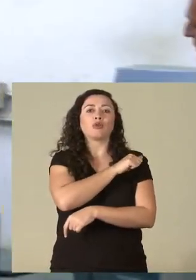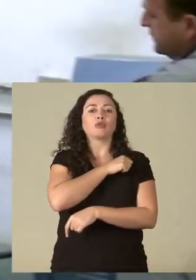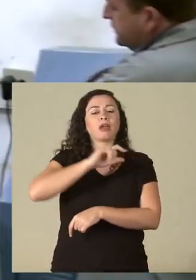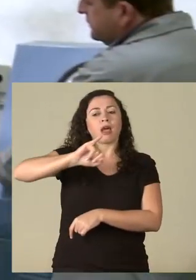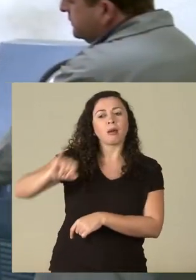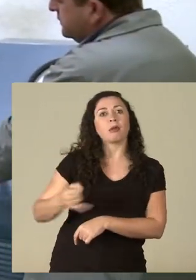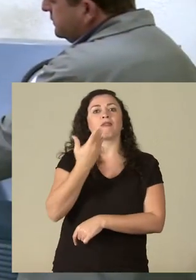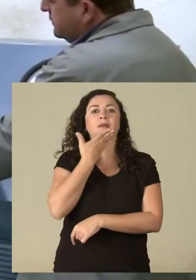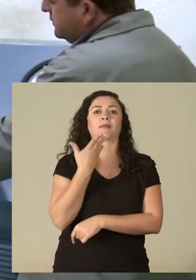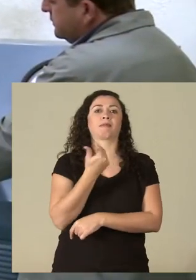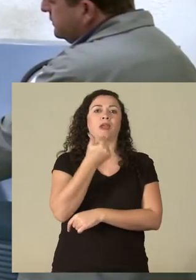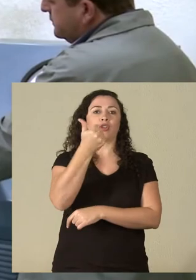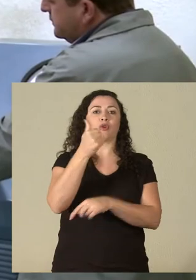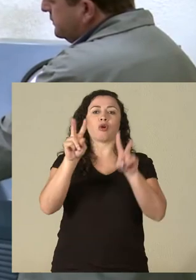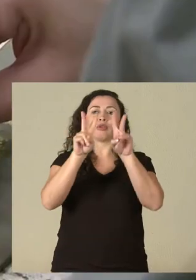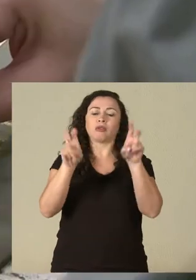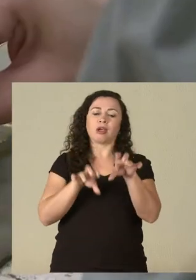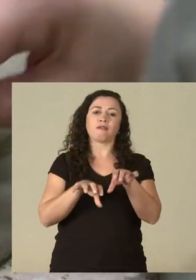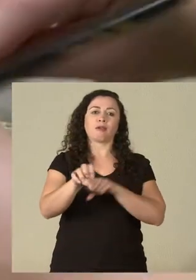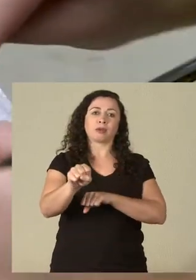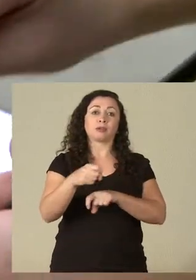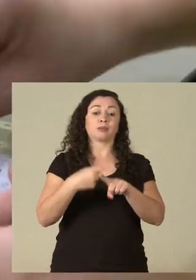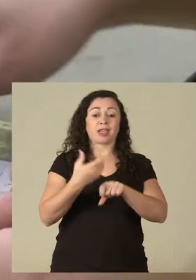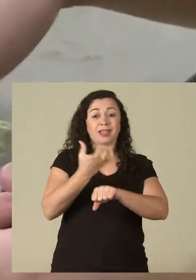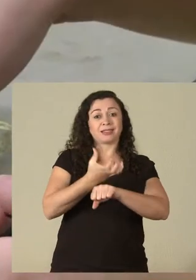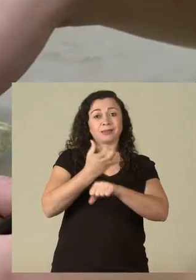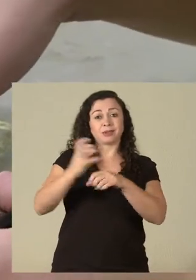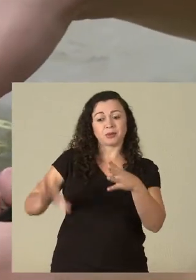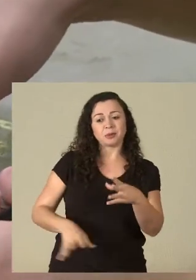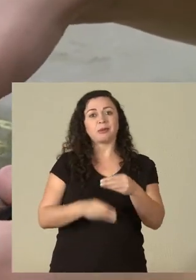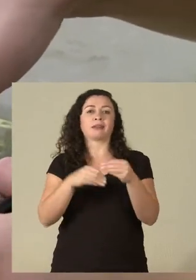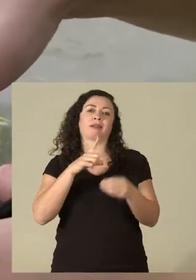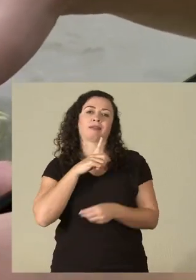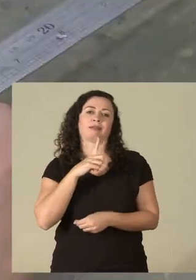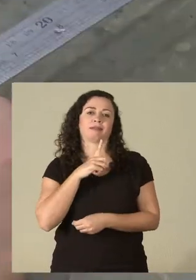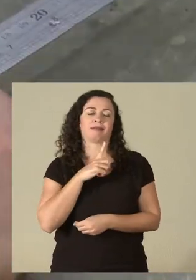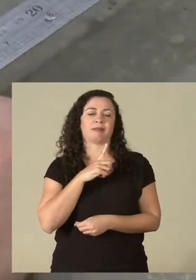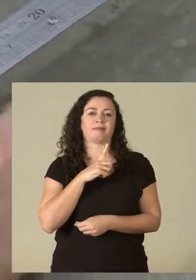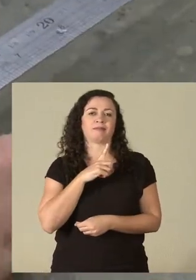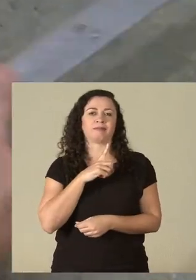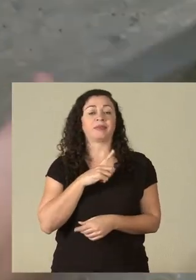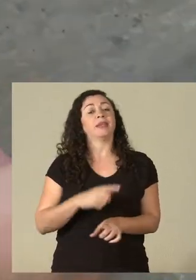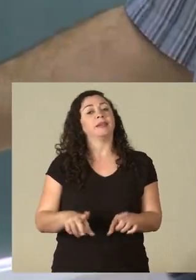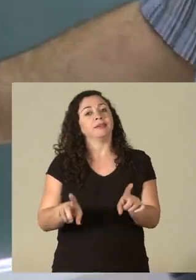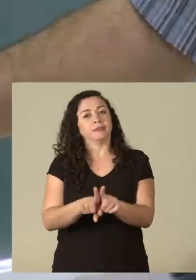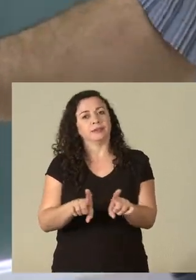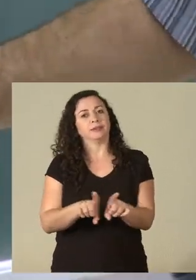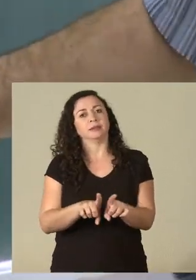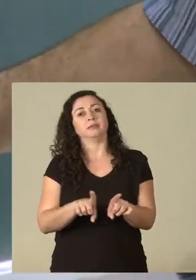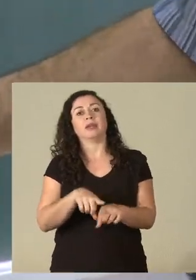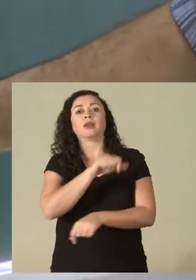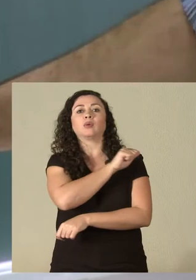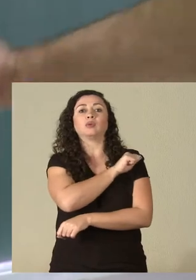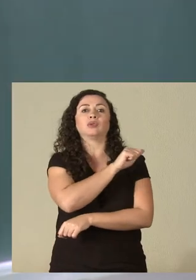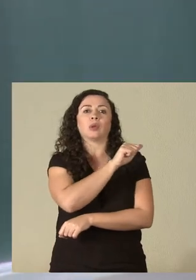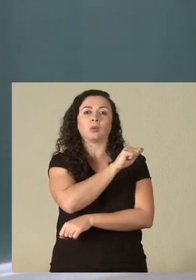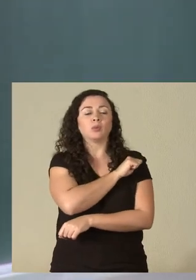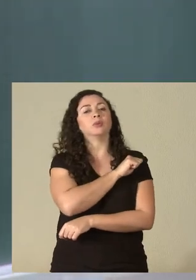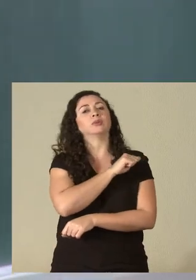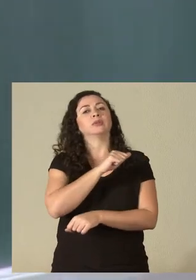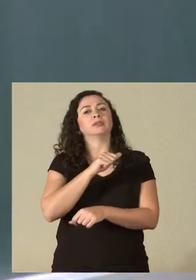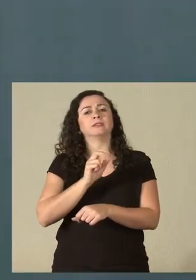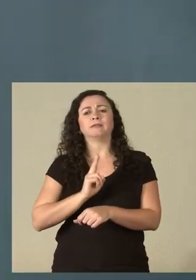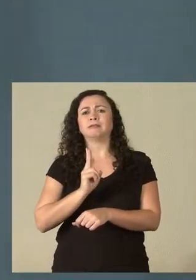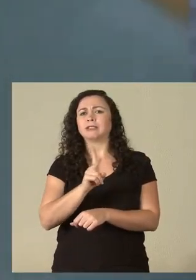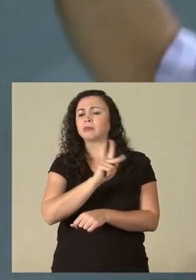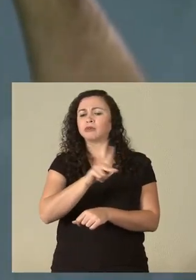um enriquecimento em termos de formação e disciplinas extracurriculares. Além disso, os alunos são fortemente